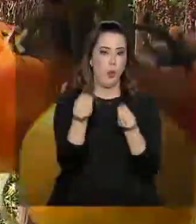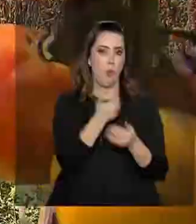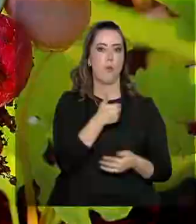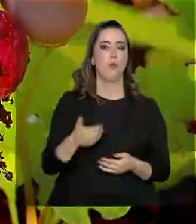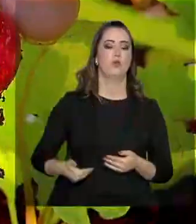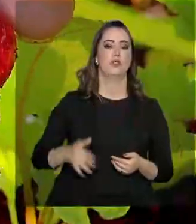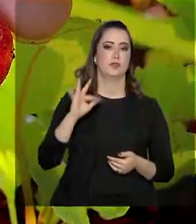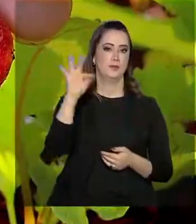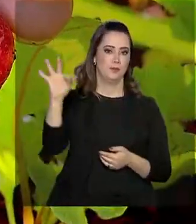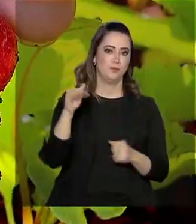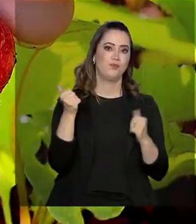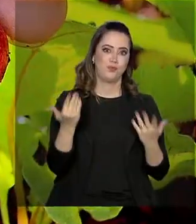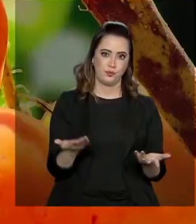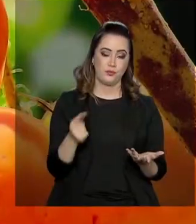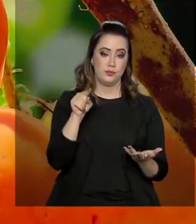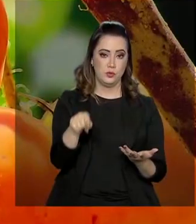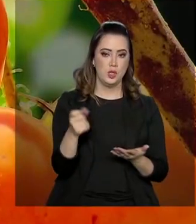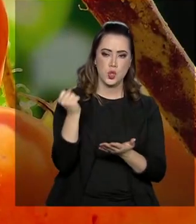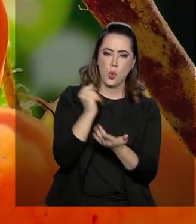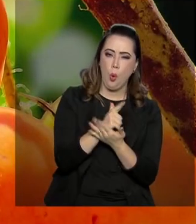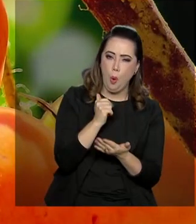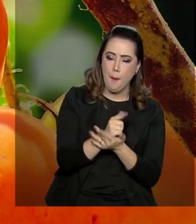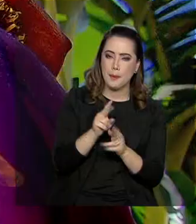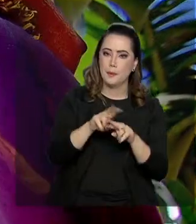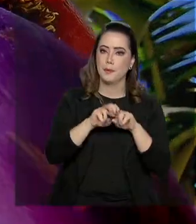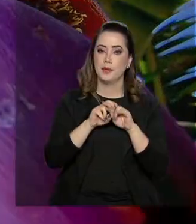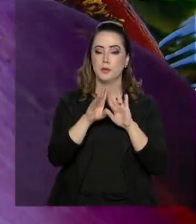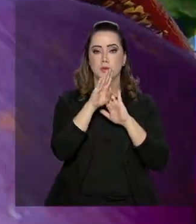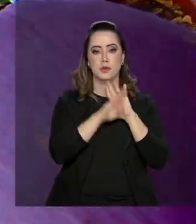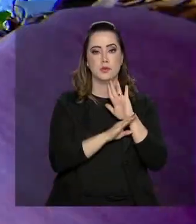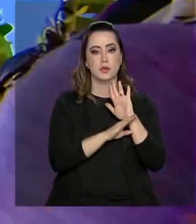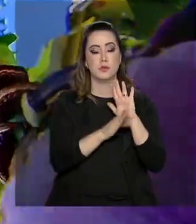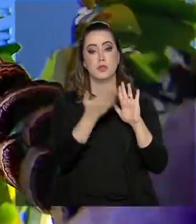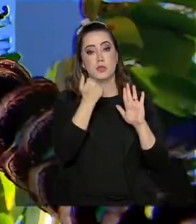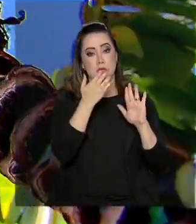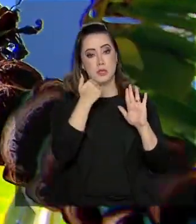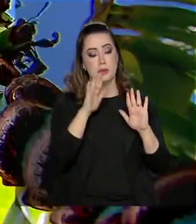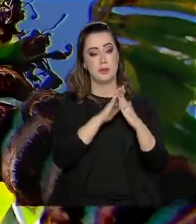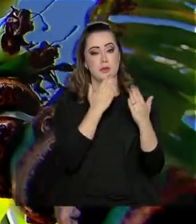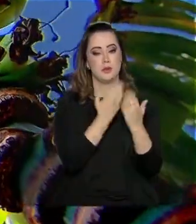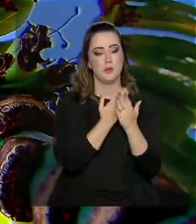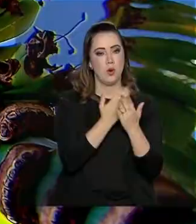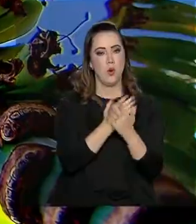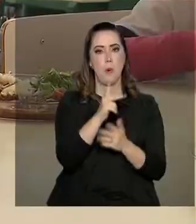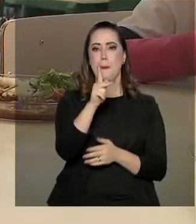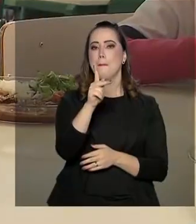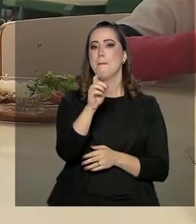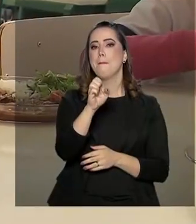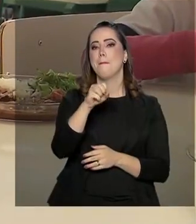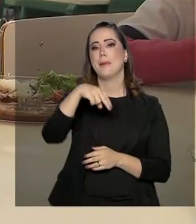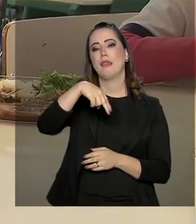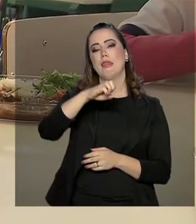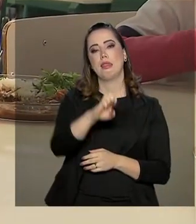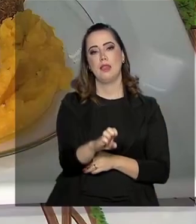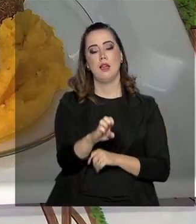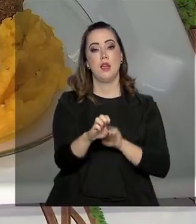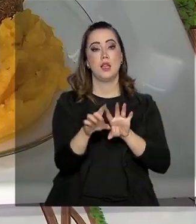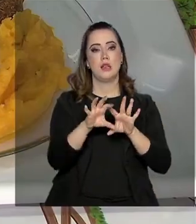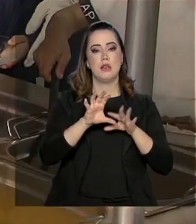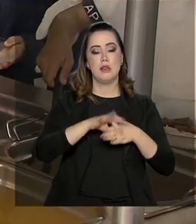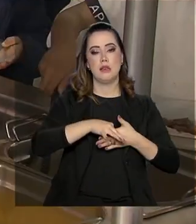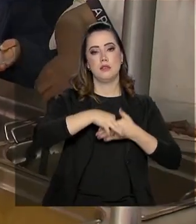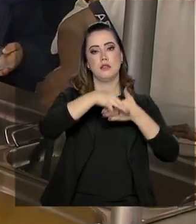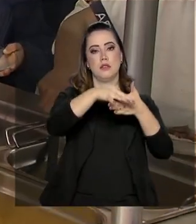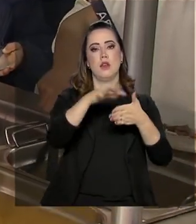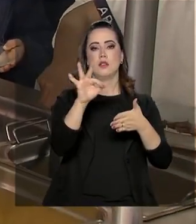público. As aquisições devem ser pelo Programa Nacional de Alimentação Escolar, o PNAE, coordenado pelo Fundo Nacional